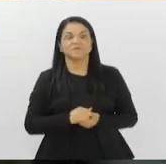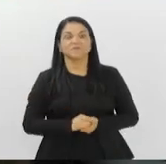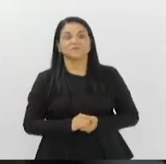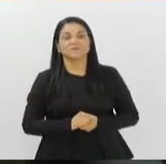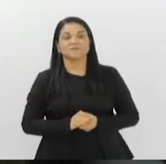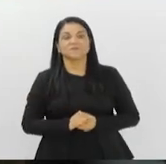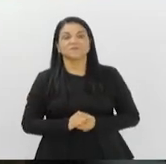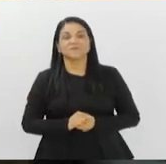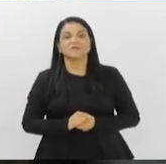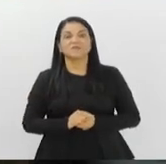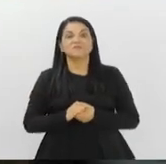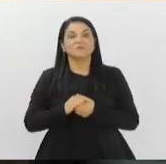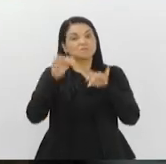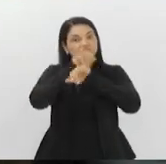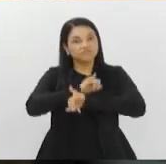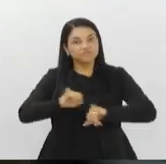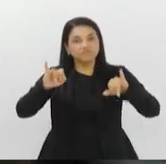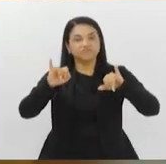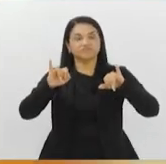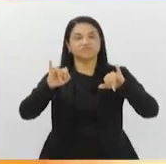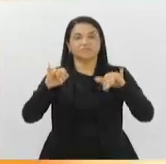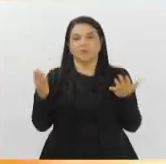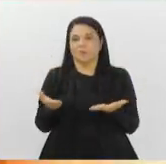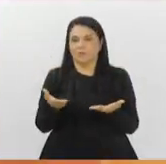vamos agora ao nosso giro de notícias de hoje.